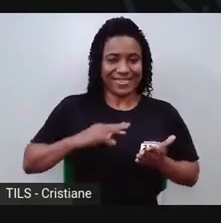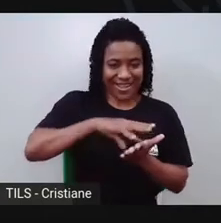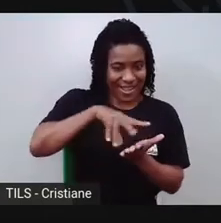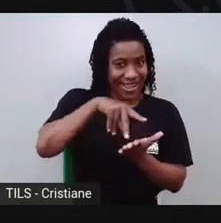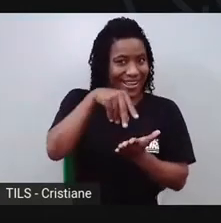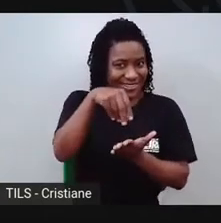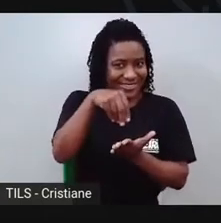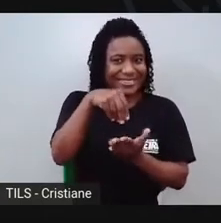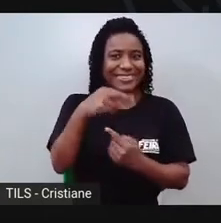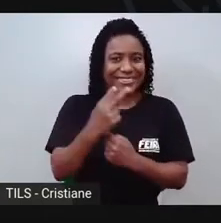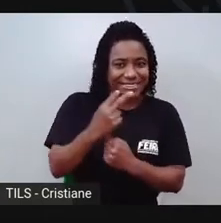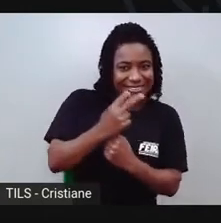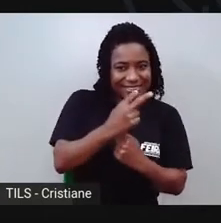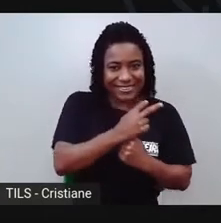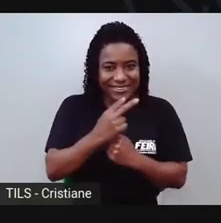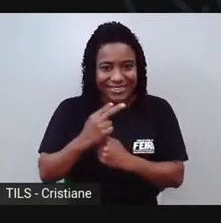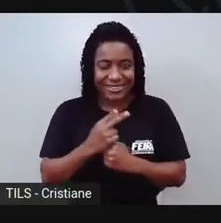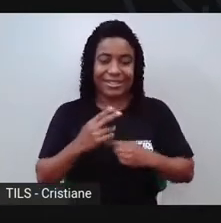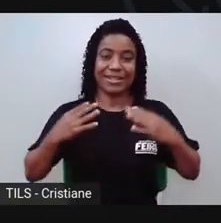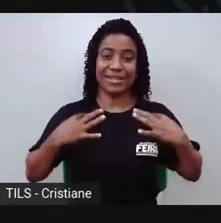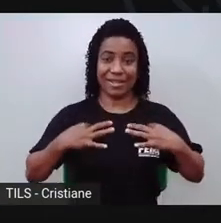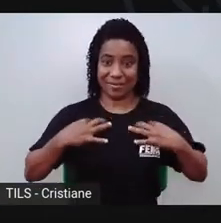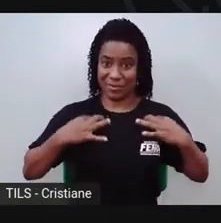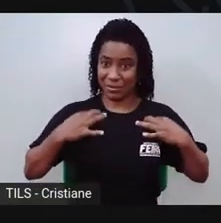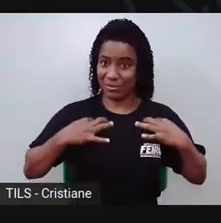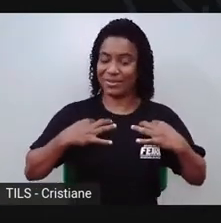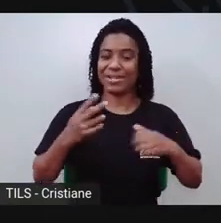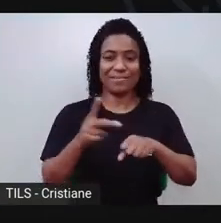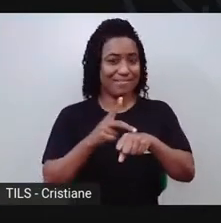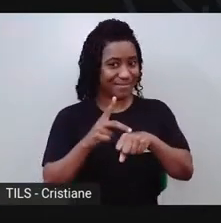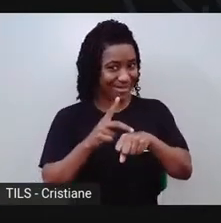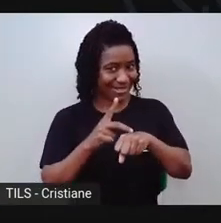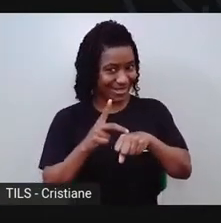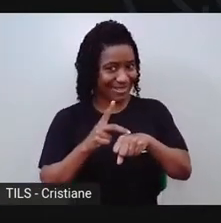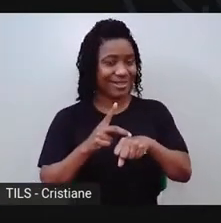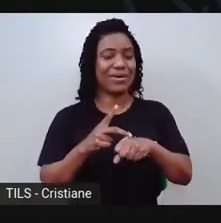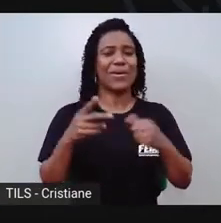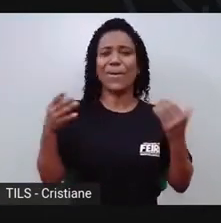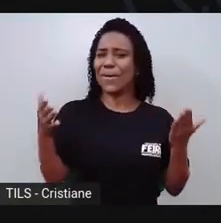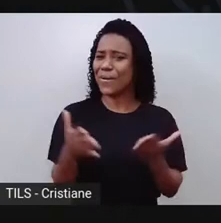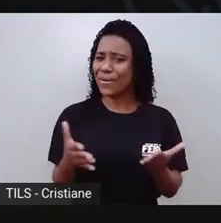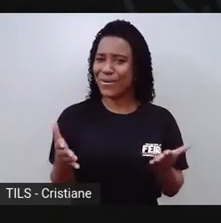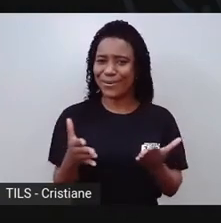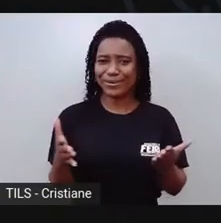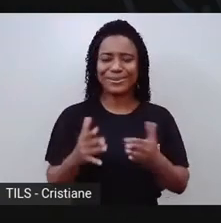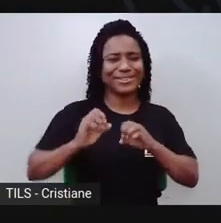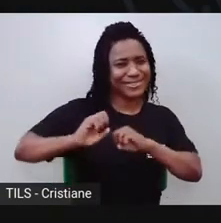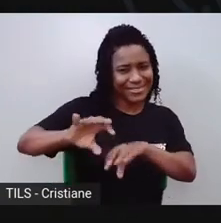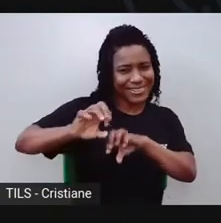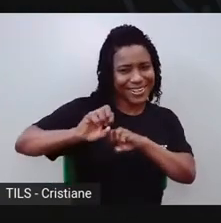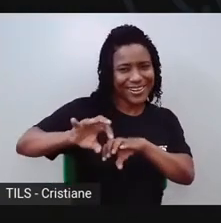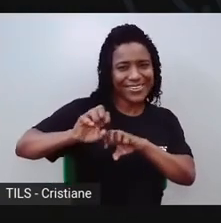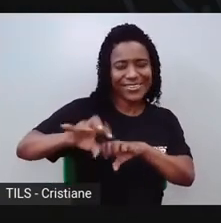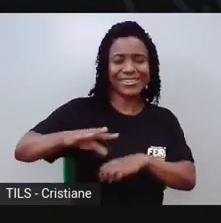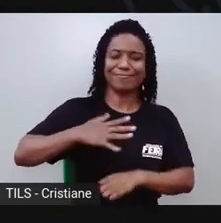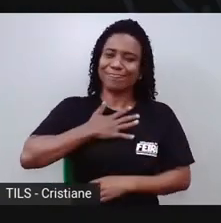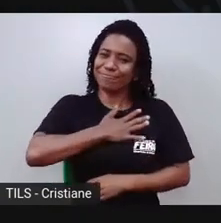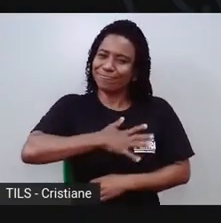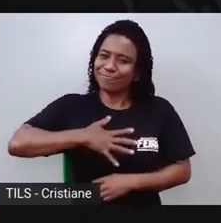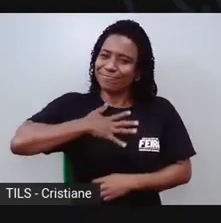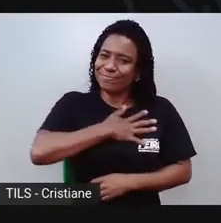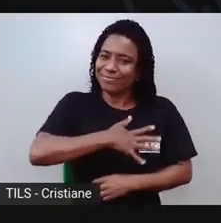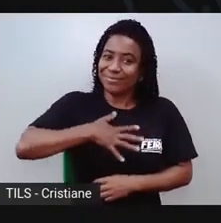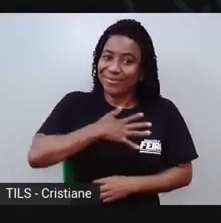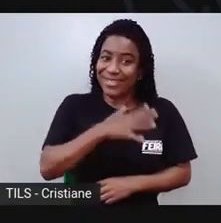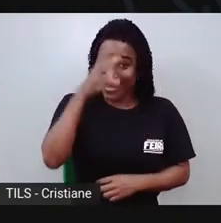roupa, e uma blusinha preta. Espero que a nossa aula seja super agradável, a gente vai fazer bastante